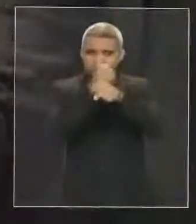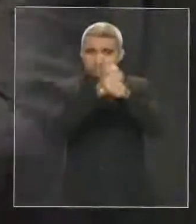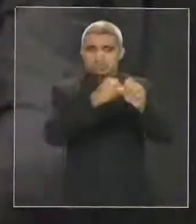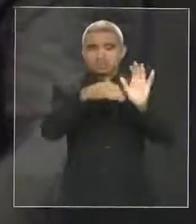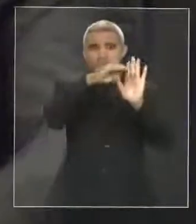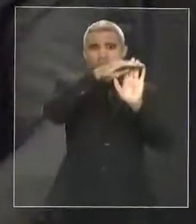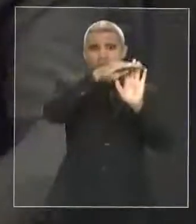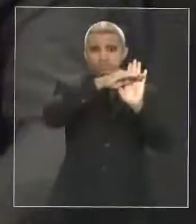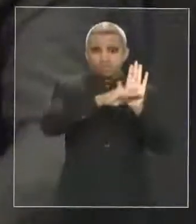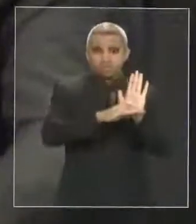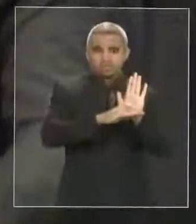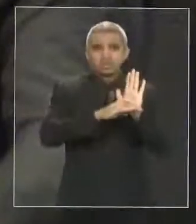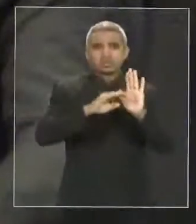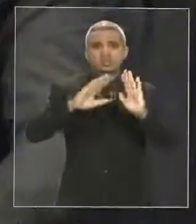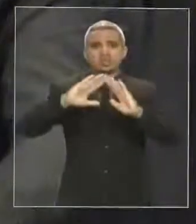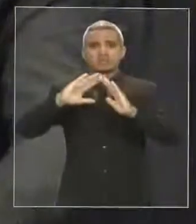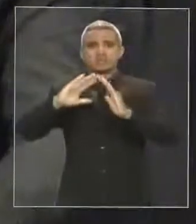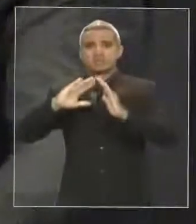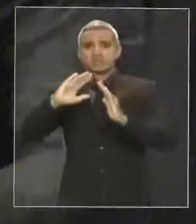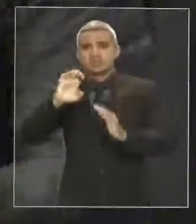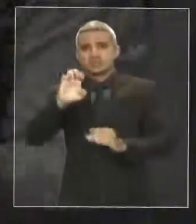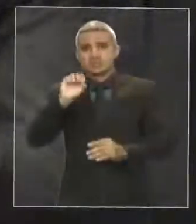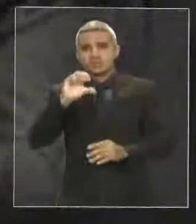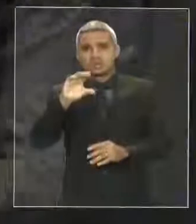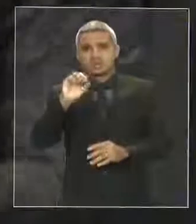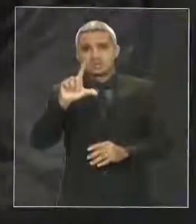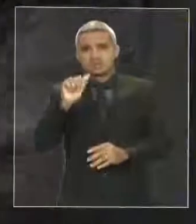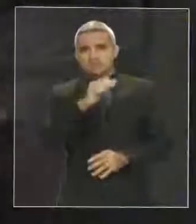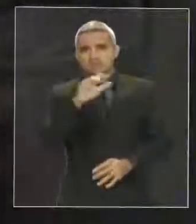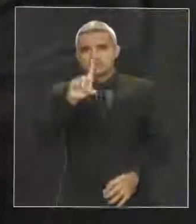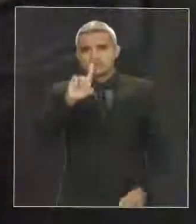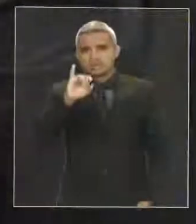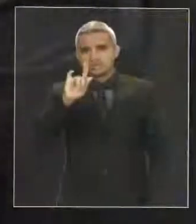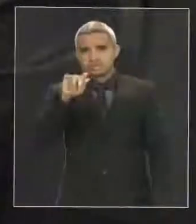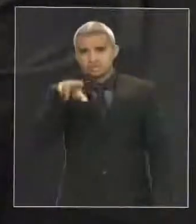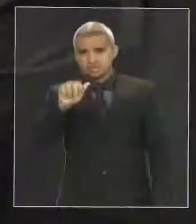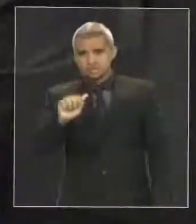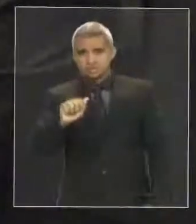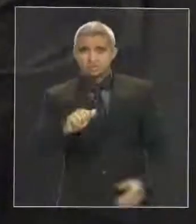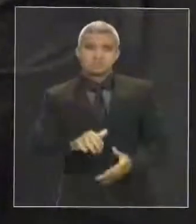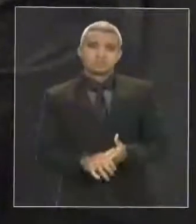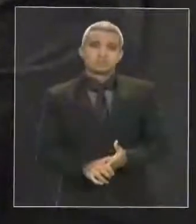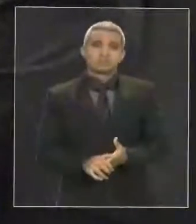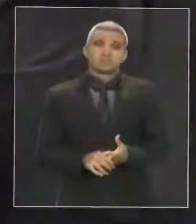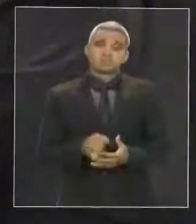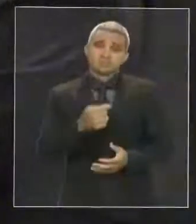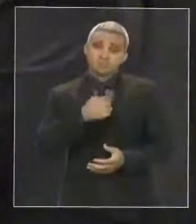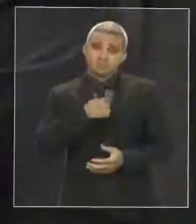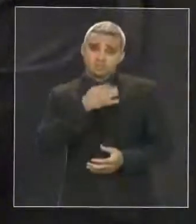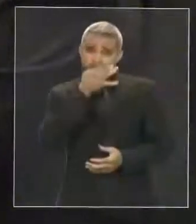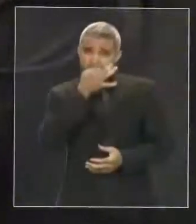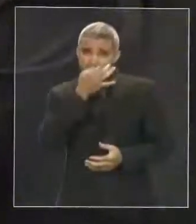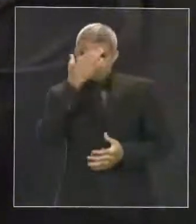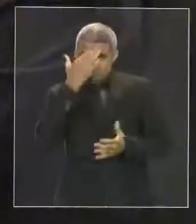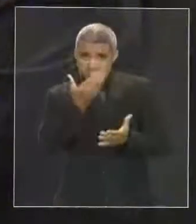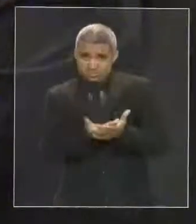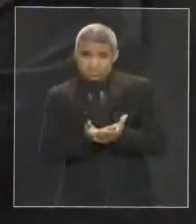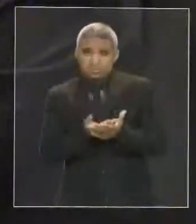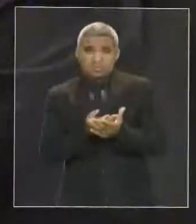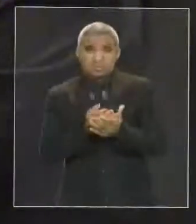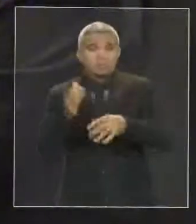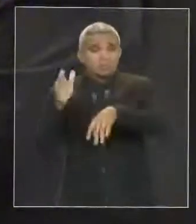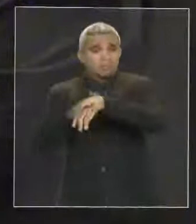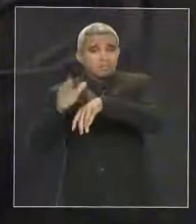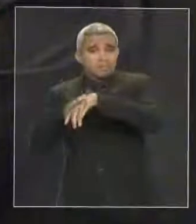outro lado, eu entendo que o maior interessado em encaminhar essa informação à Vossa Excelência deveria ser o próprio governo do Estado, até para que os